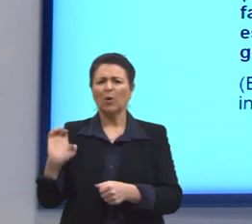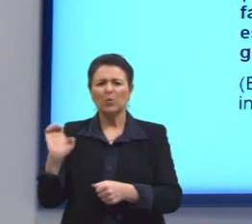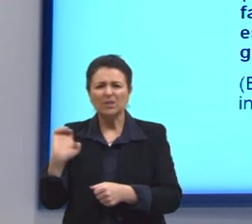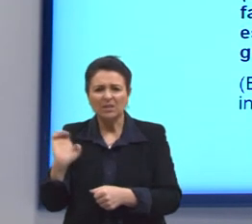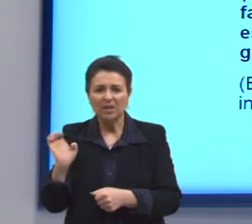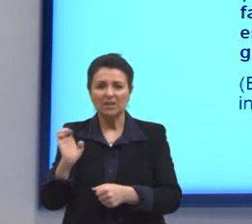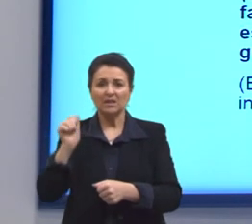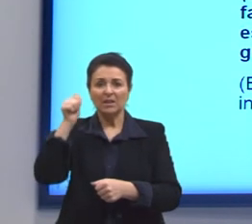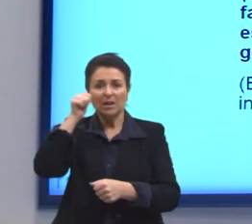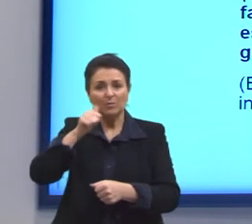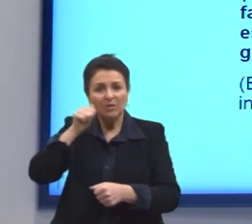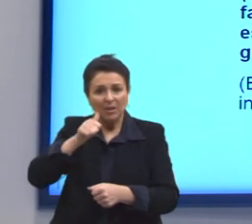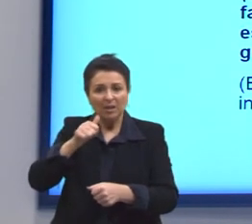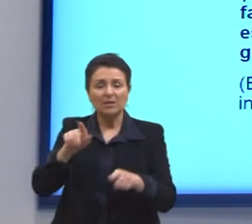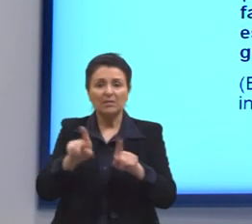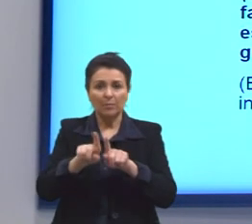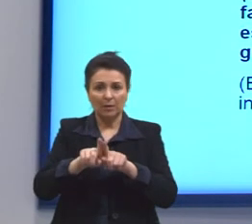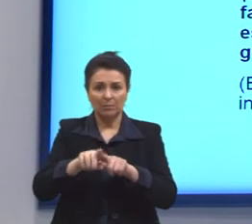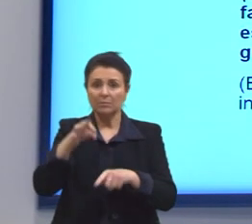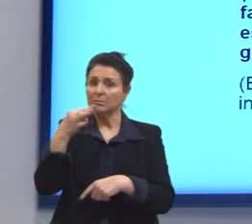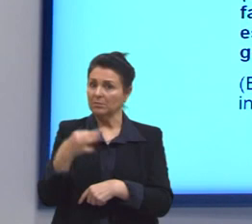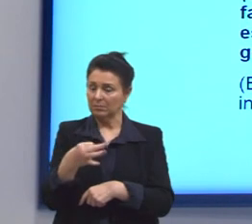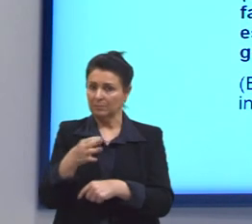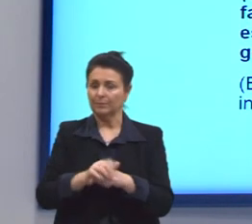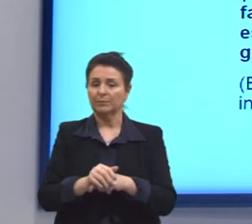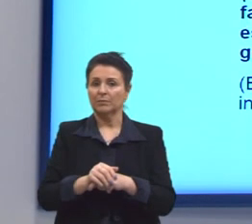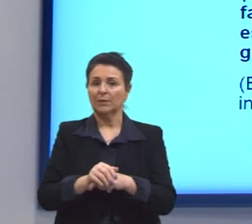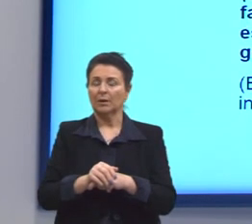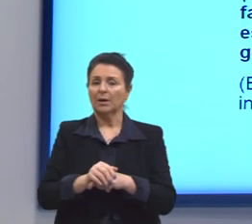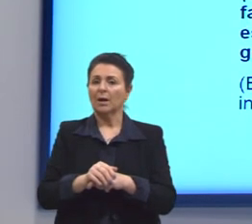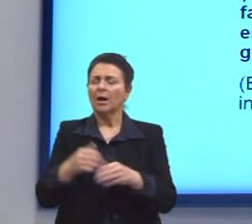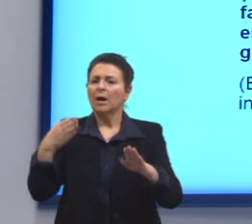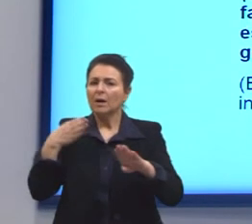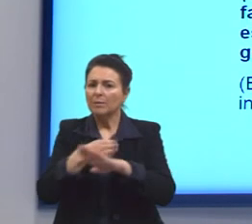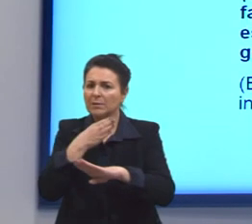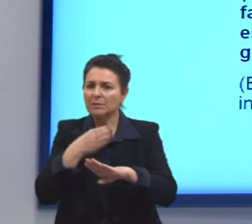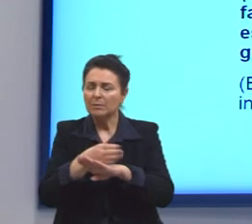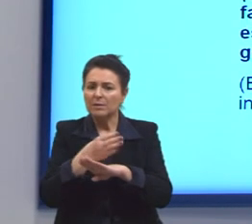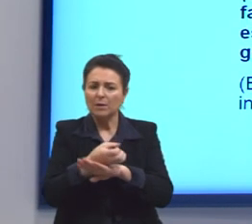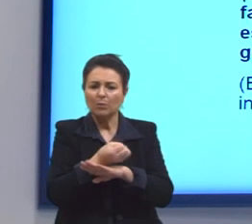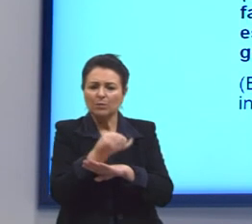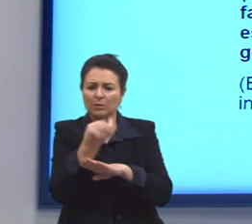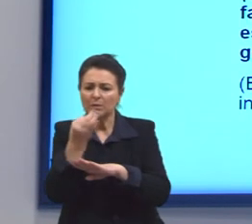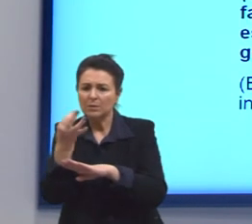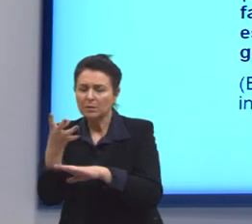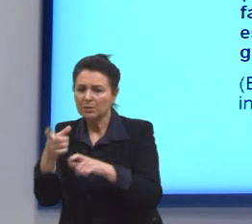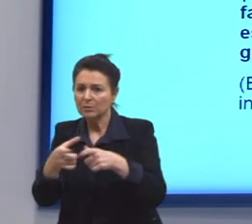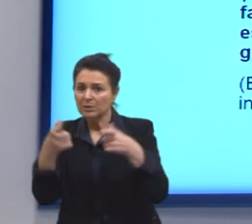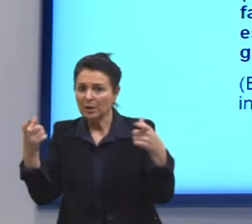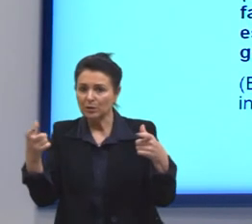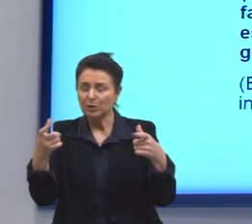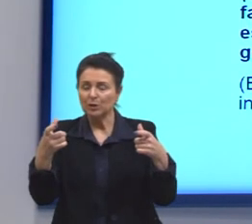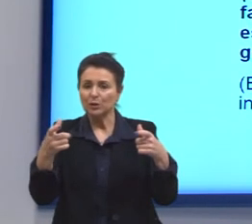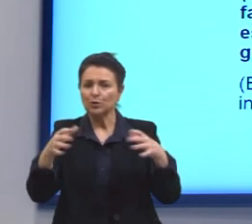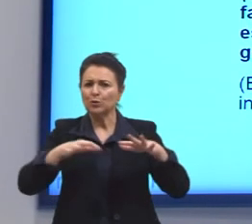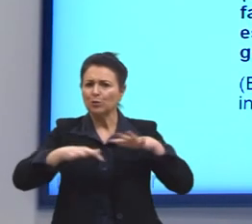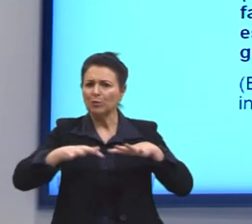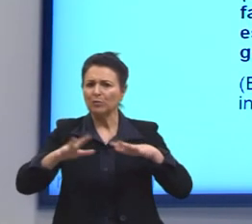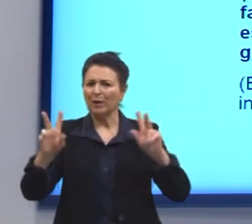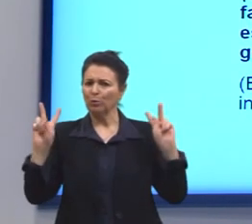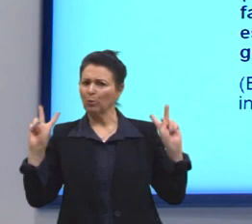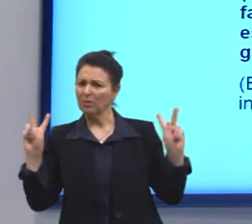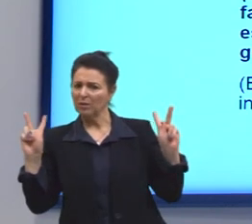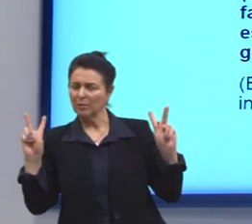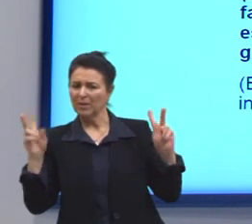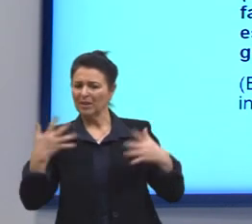busca dos seus direitos. É correta, não é? O enganjamento da grande quantidade de jovens no movimento hippie que recusava a